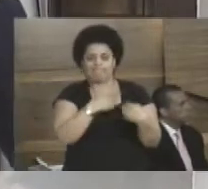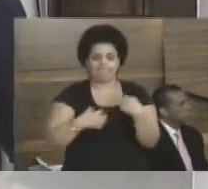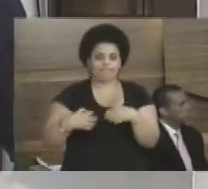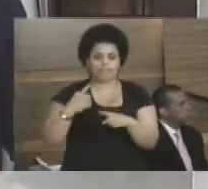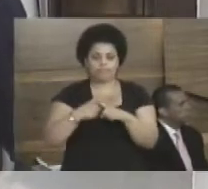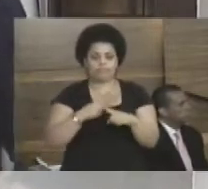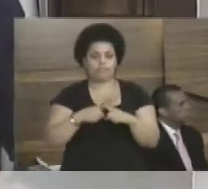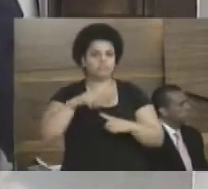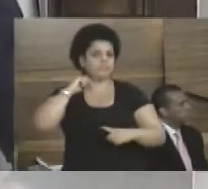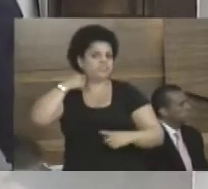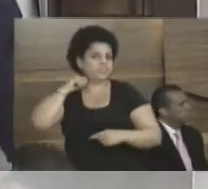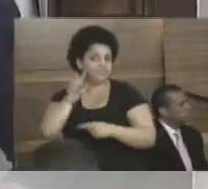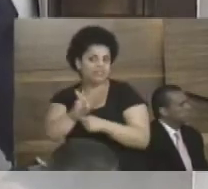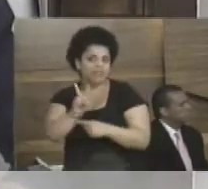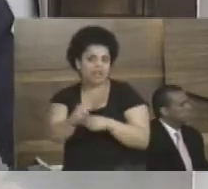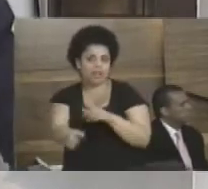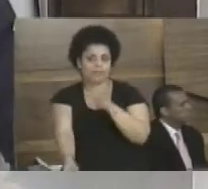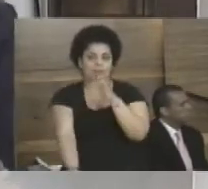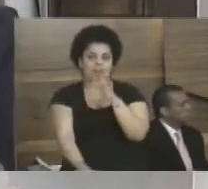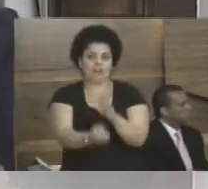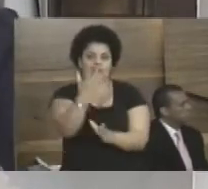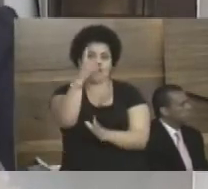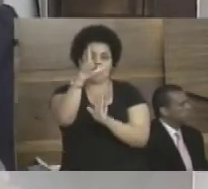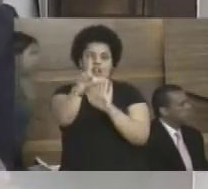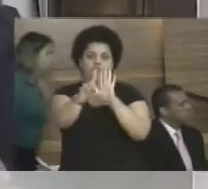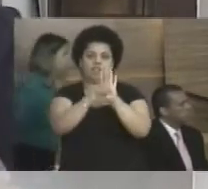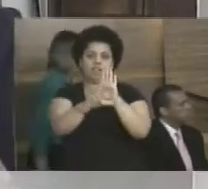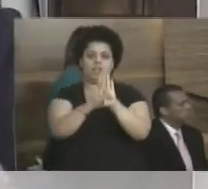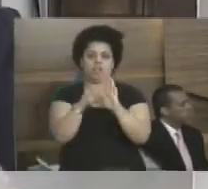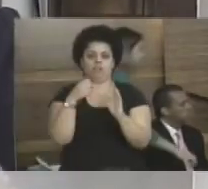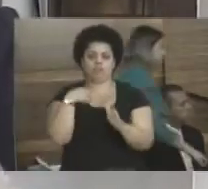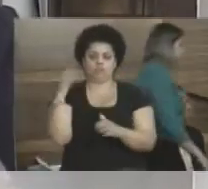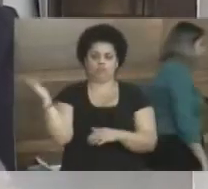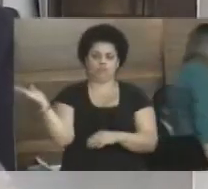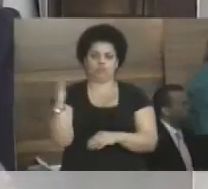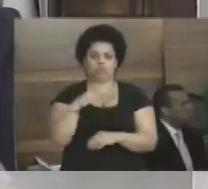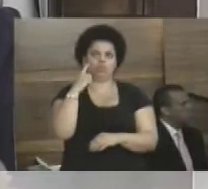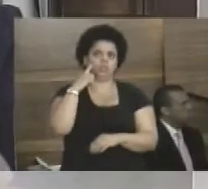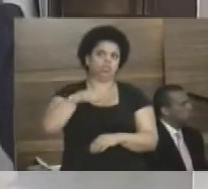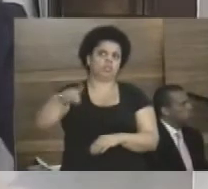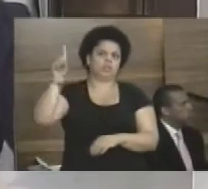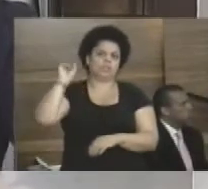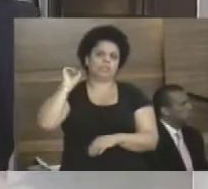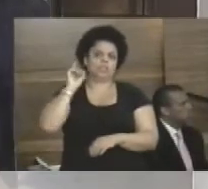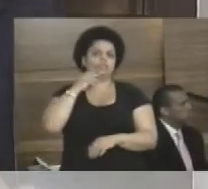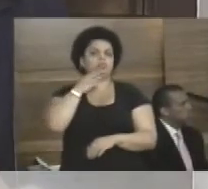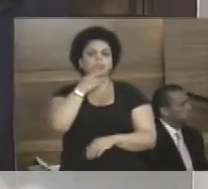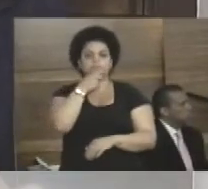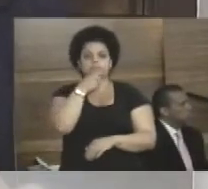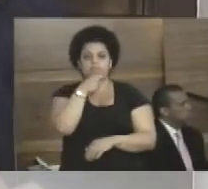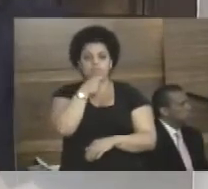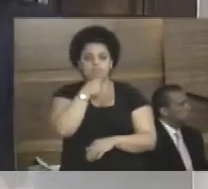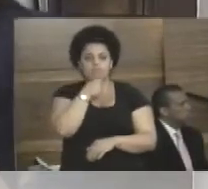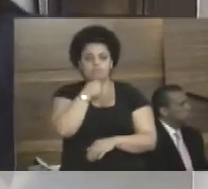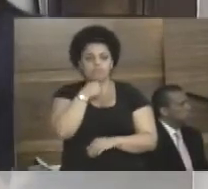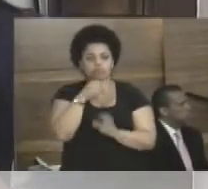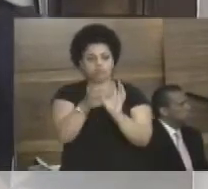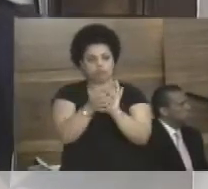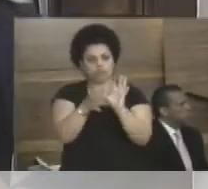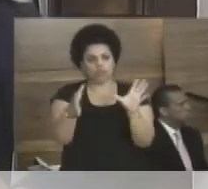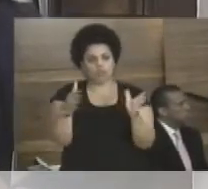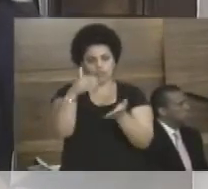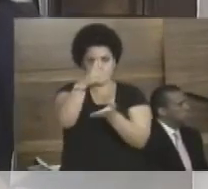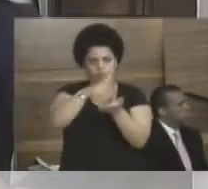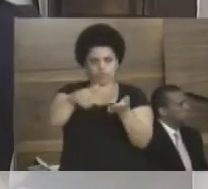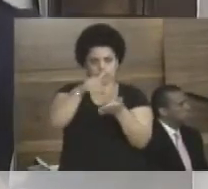legislador é para fazer leis. Então, eu trouxe aqui na sessão passada, até disponibilizado pelo